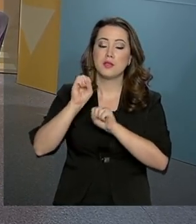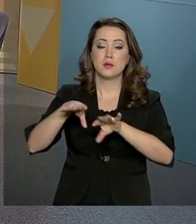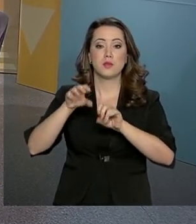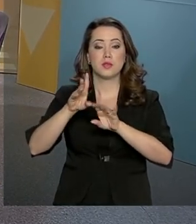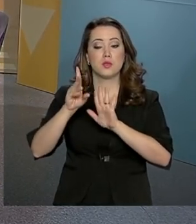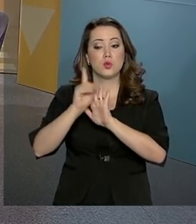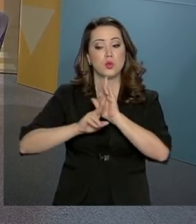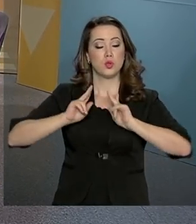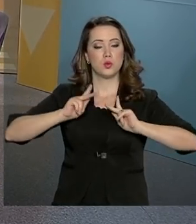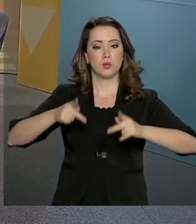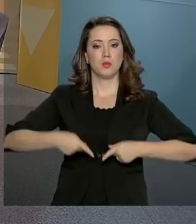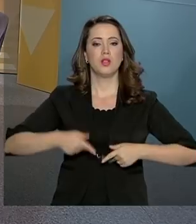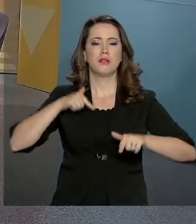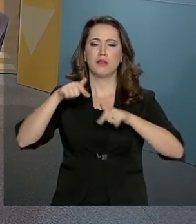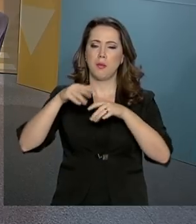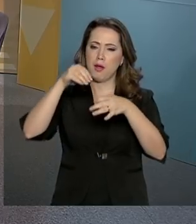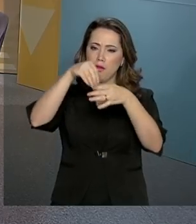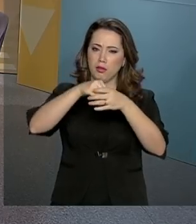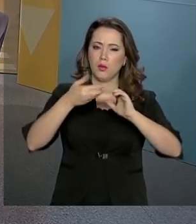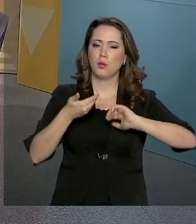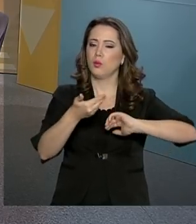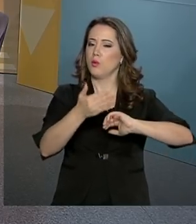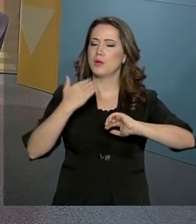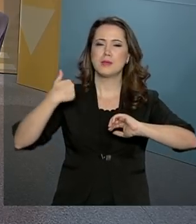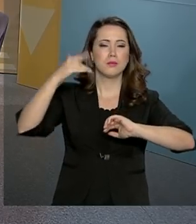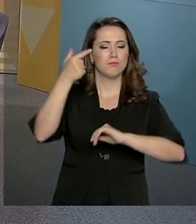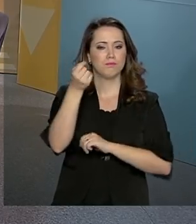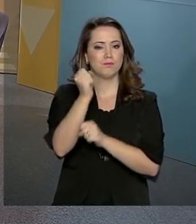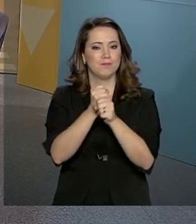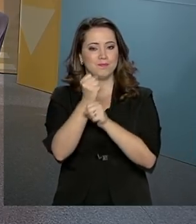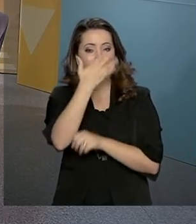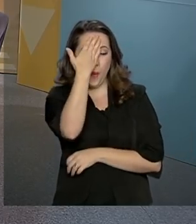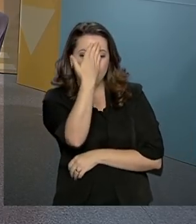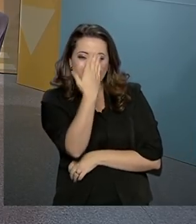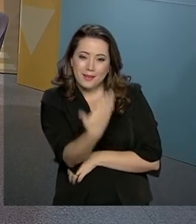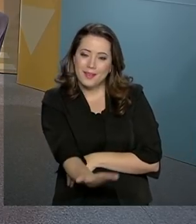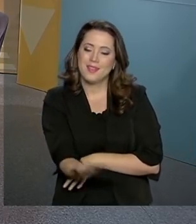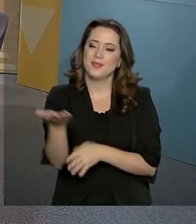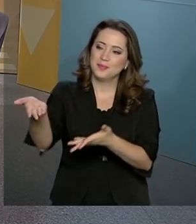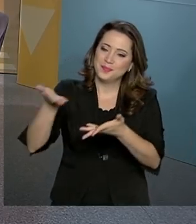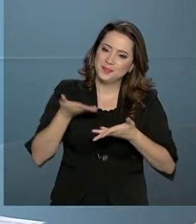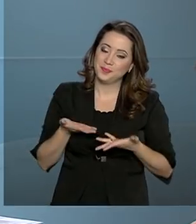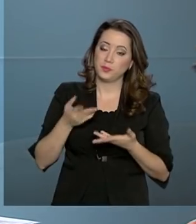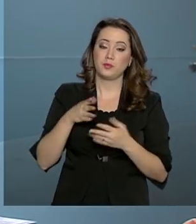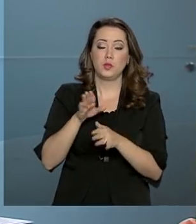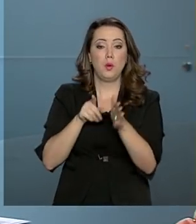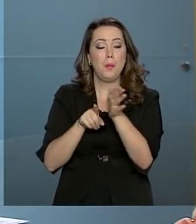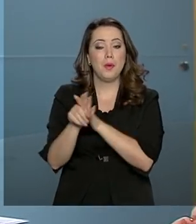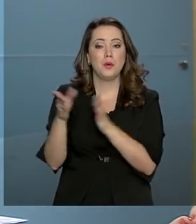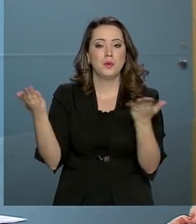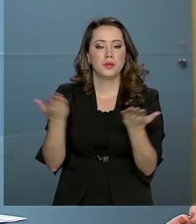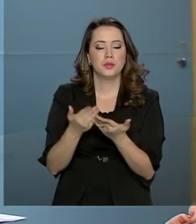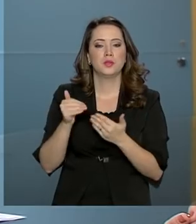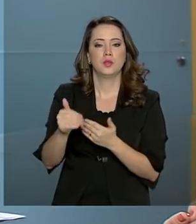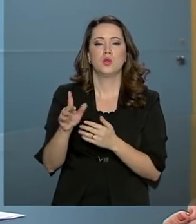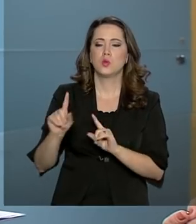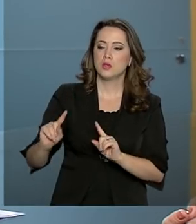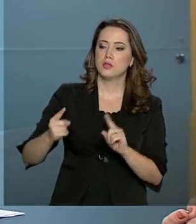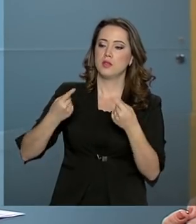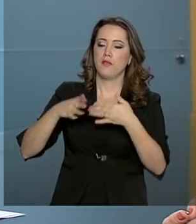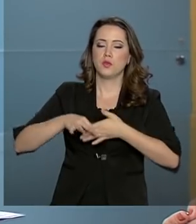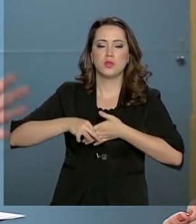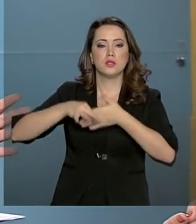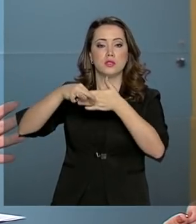Congresso Nacional. Ministra Damaris Alves, Obrigada pela entrevista. Eu começo perguntando sobre esse desafio aí de liderar um